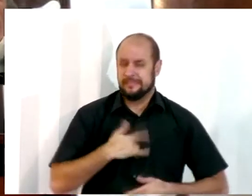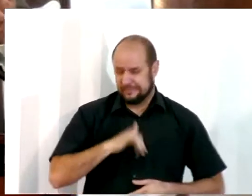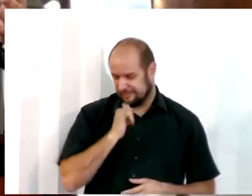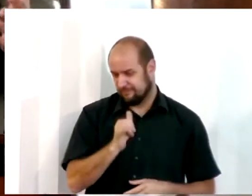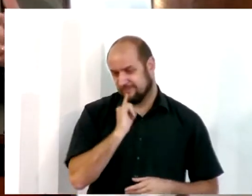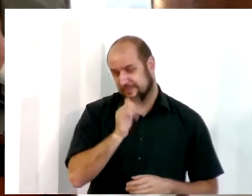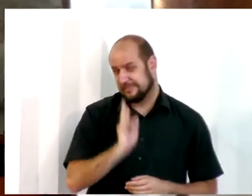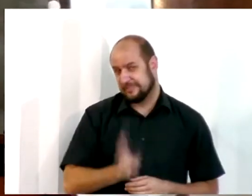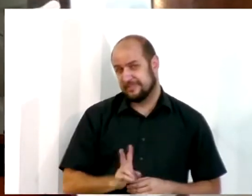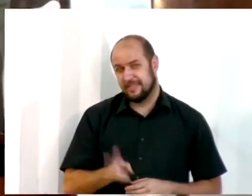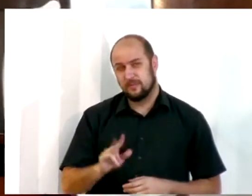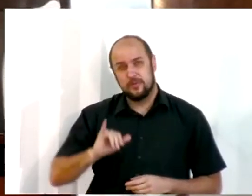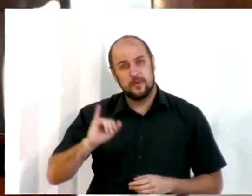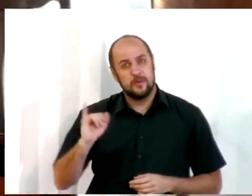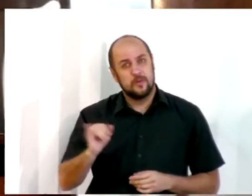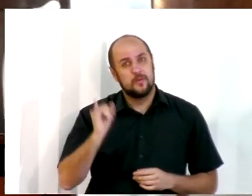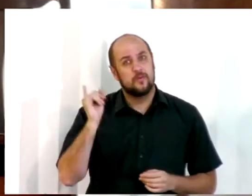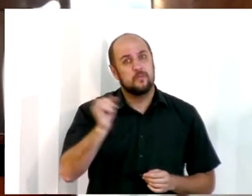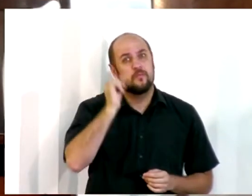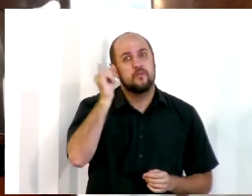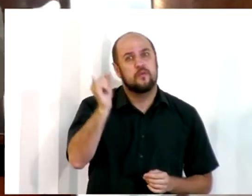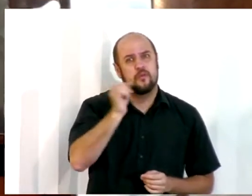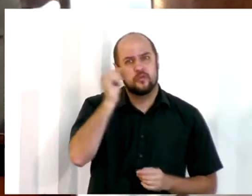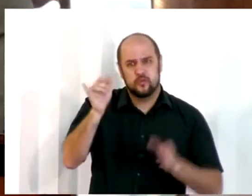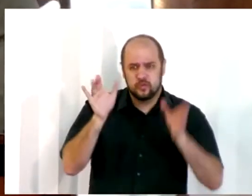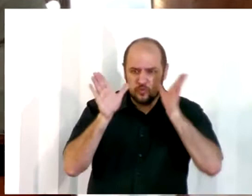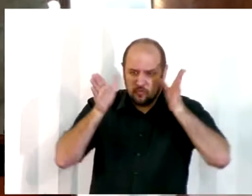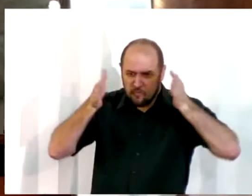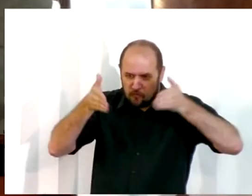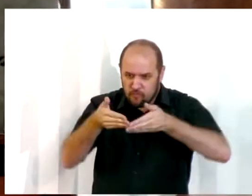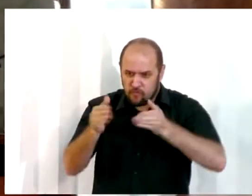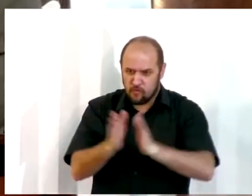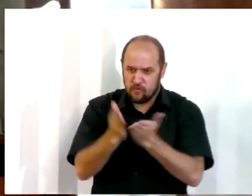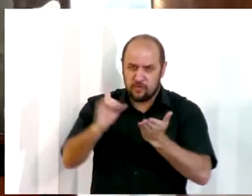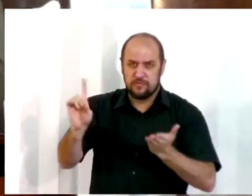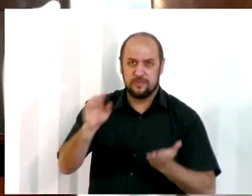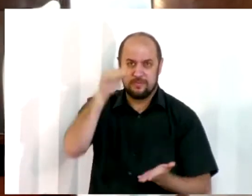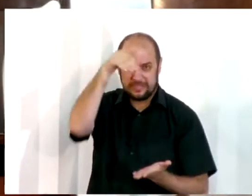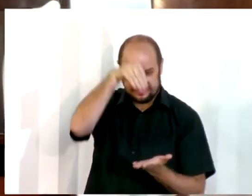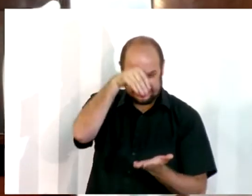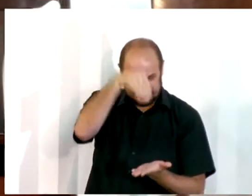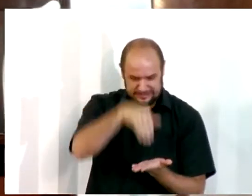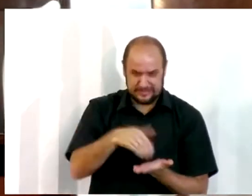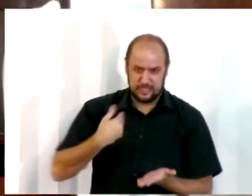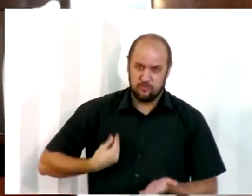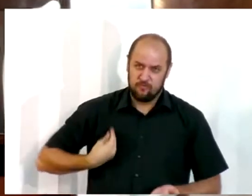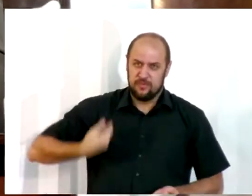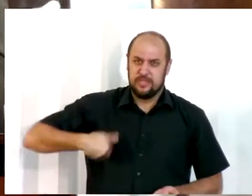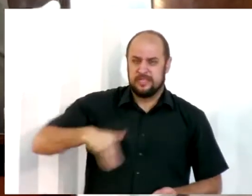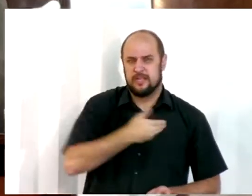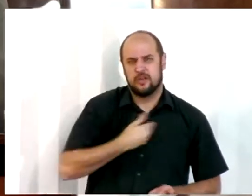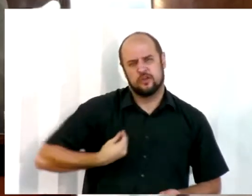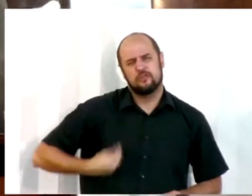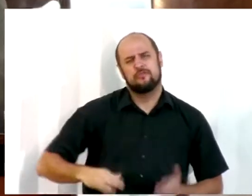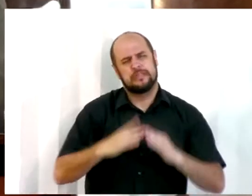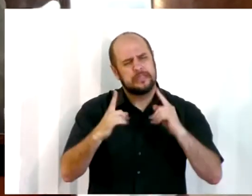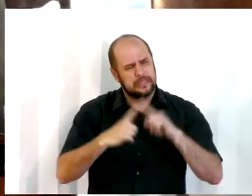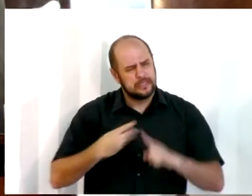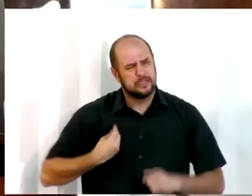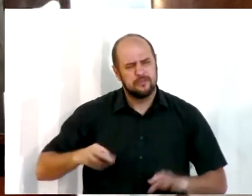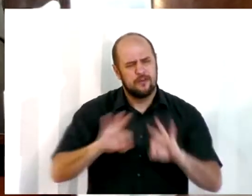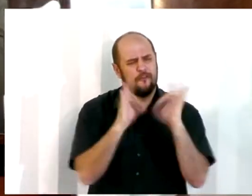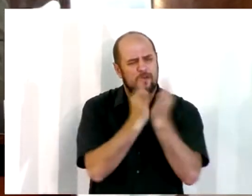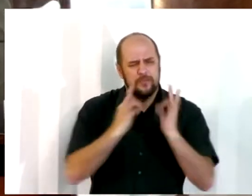verdade, sobre a importância da centralidade das escrituras, do evangelho em nossa vida, na vida da igreja, na vida da sua família.